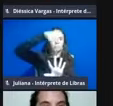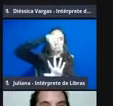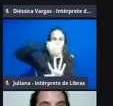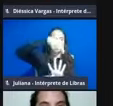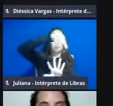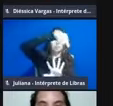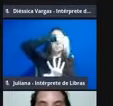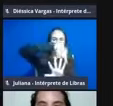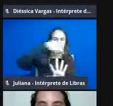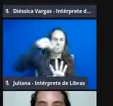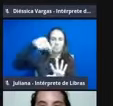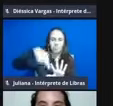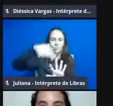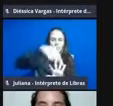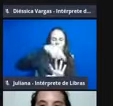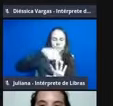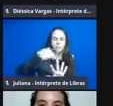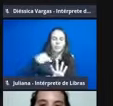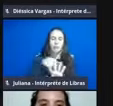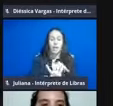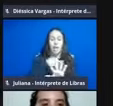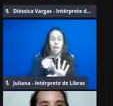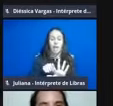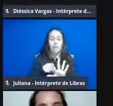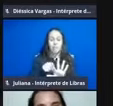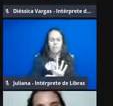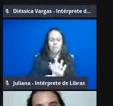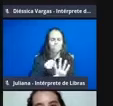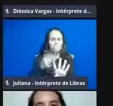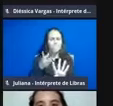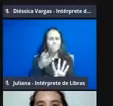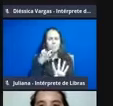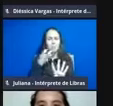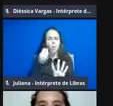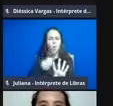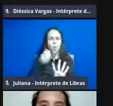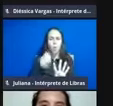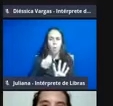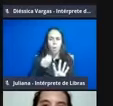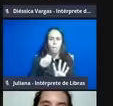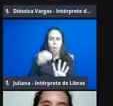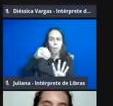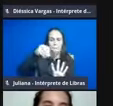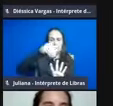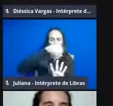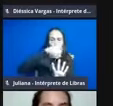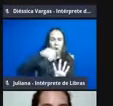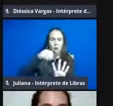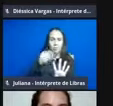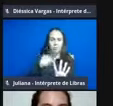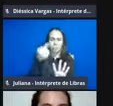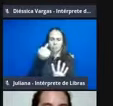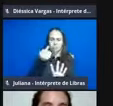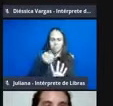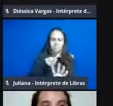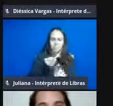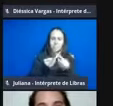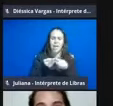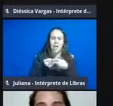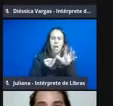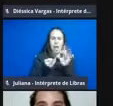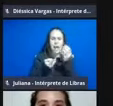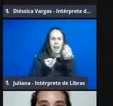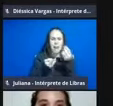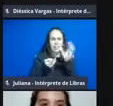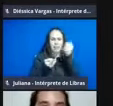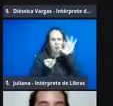Então, nessa atividade, os alunos, eles podem perceber como ocorre a polinização, pois o glitter ficava grudado na mão da criança, e